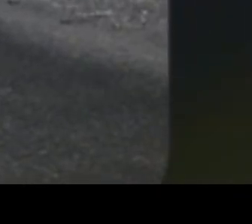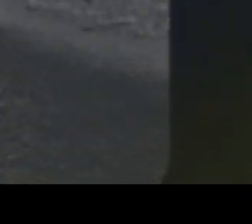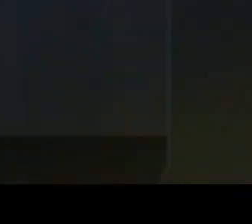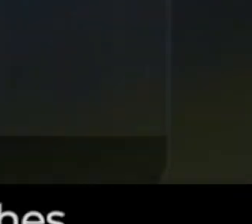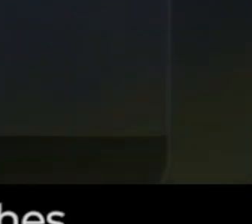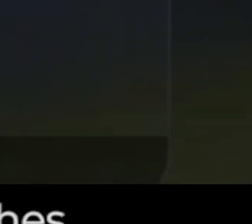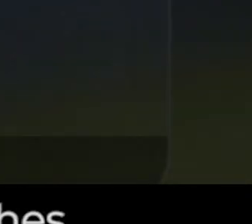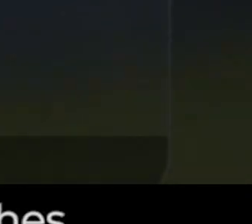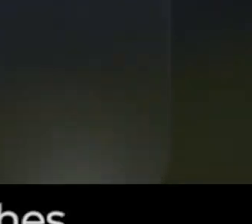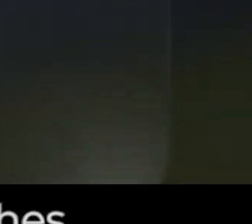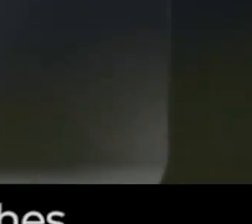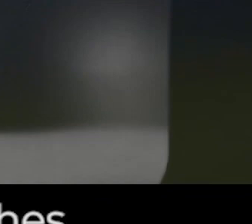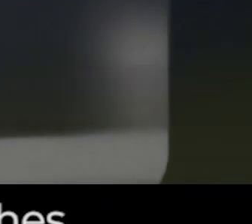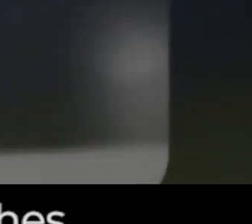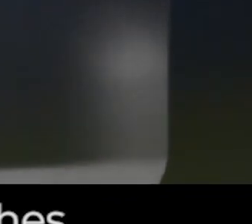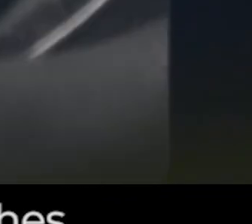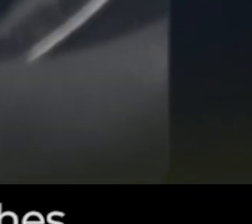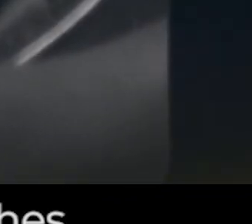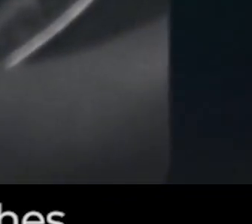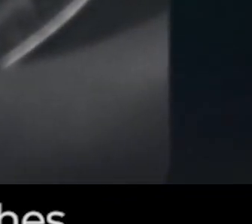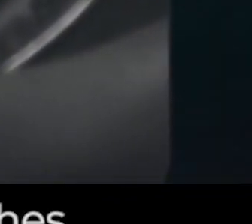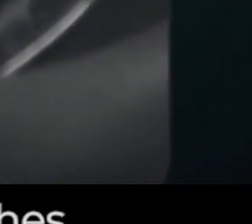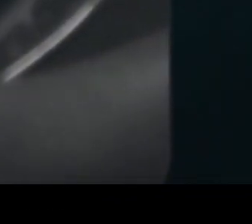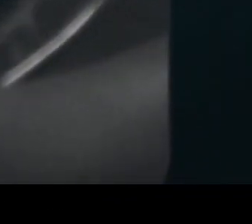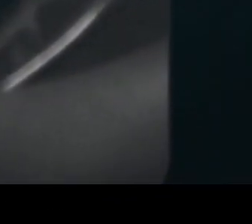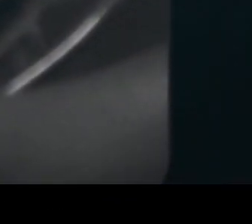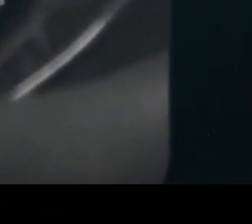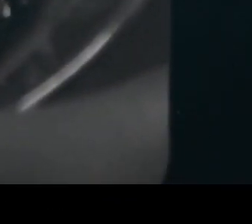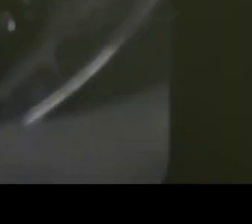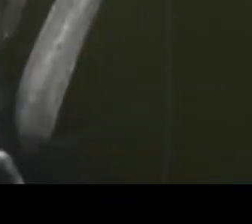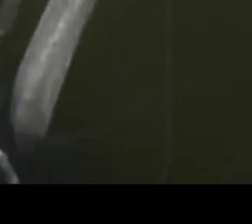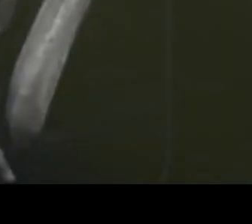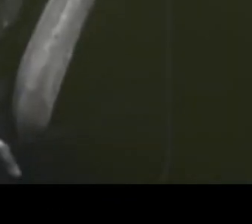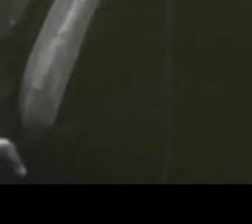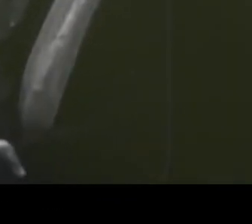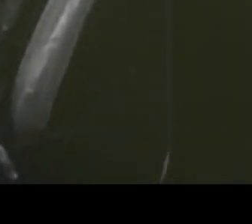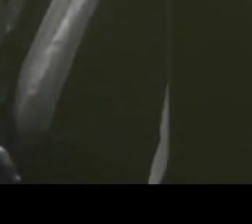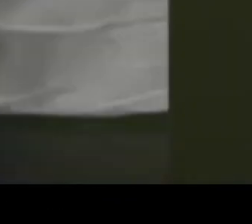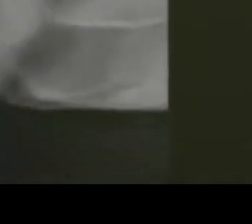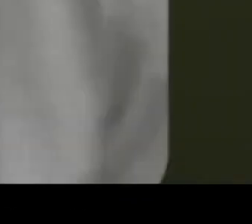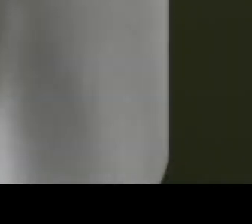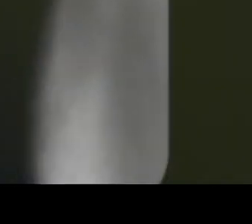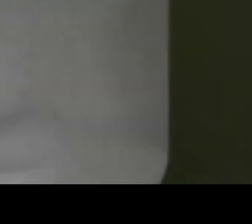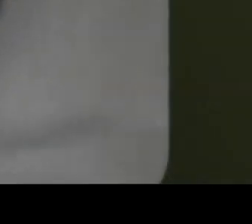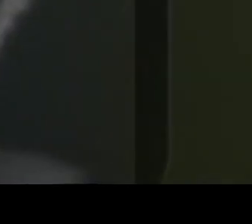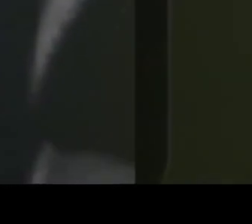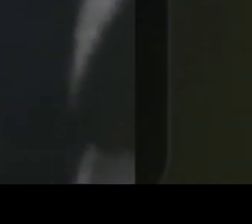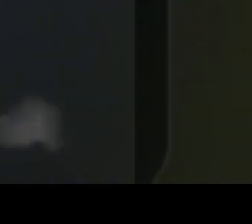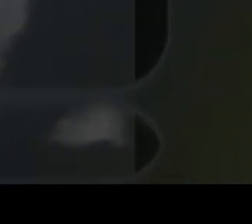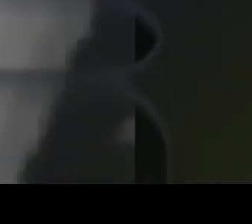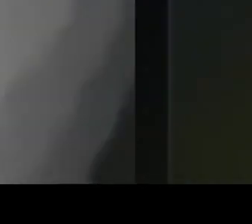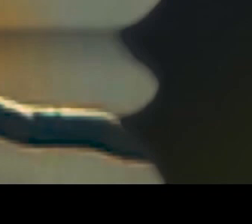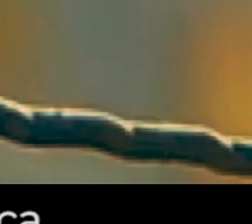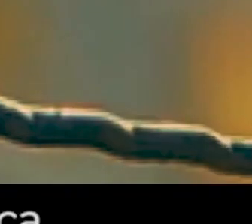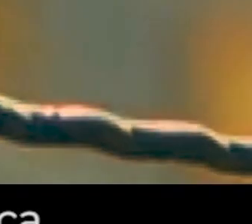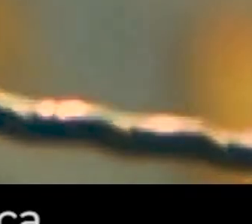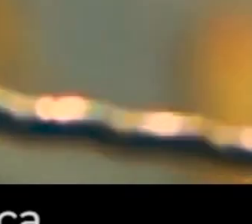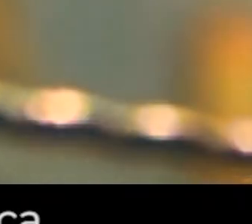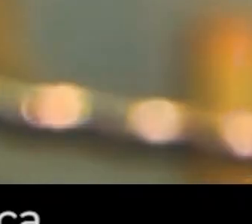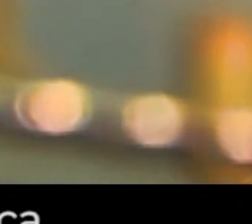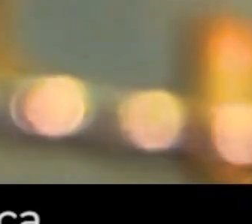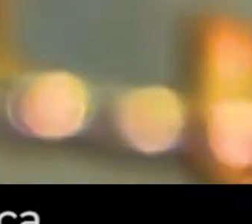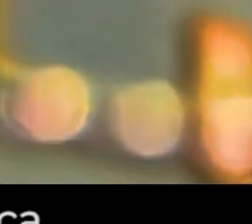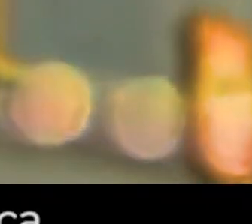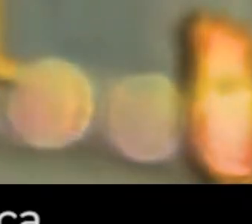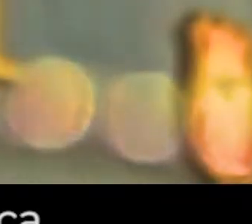asfalto, roubaram das merendas das escolas e creches, roubaram até da saúde. Tivemos